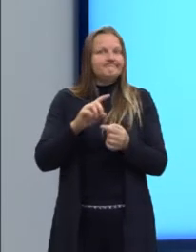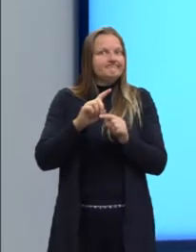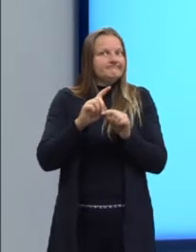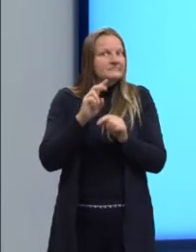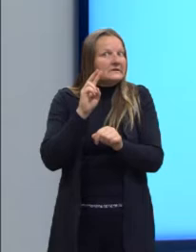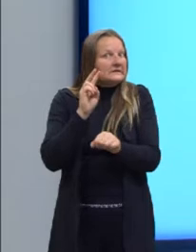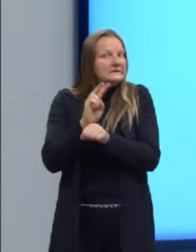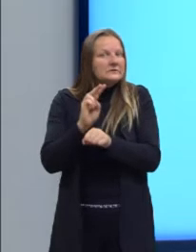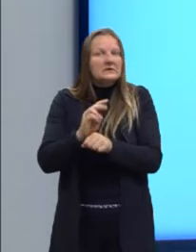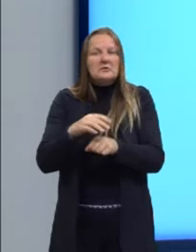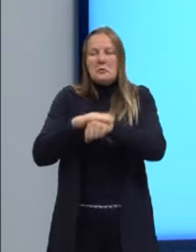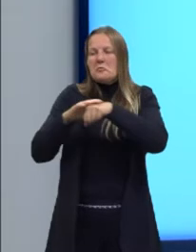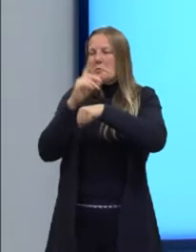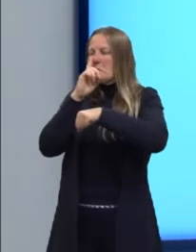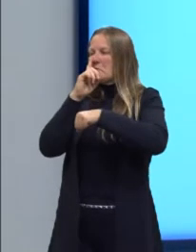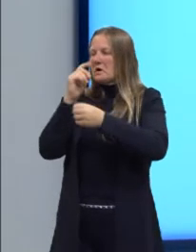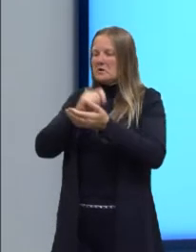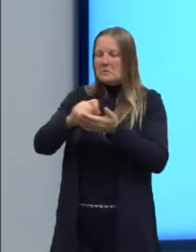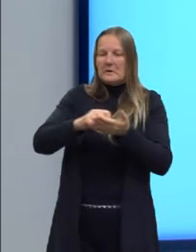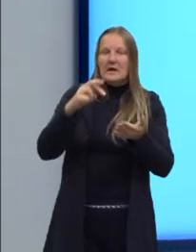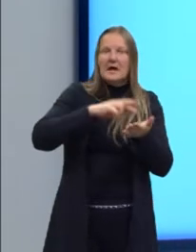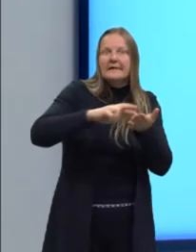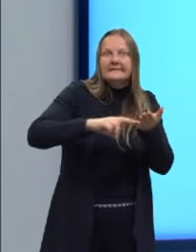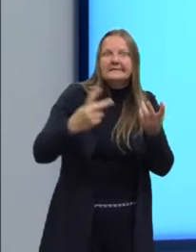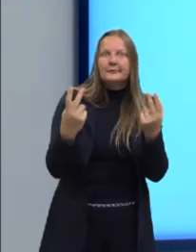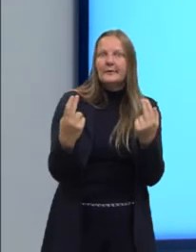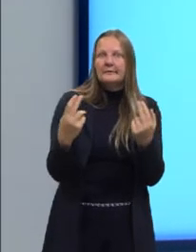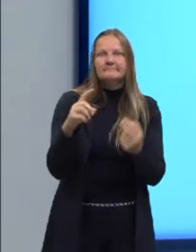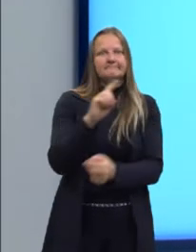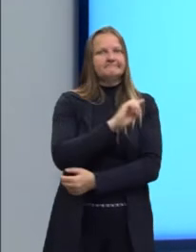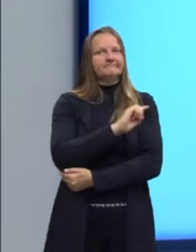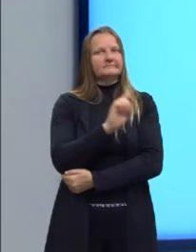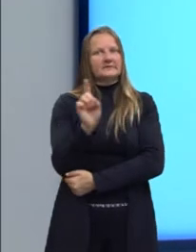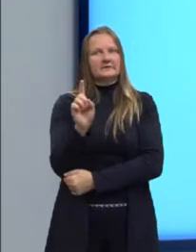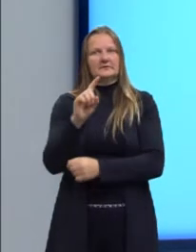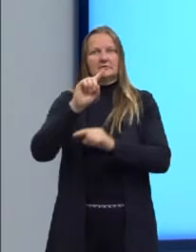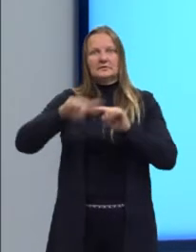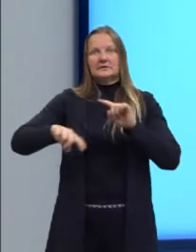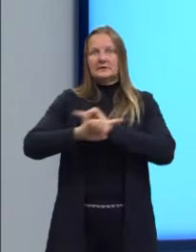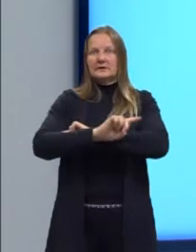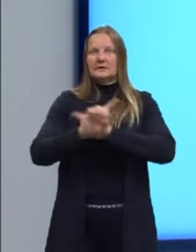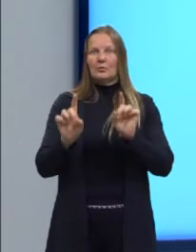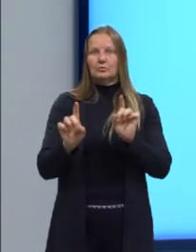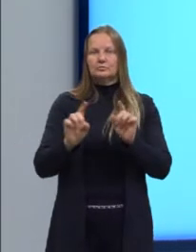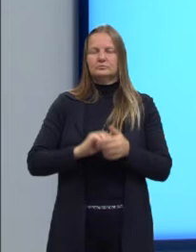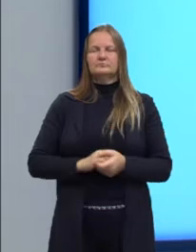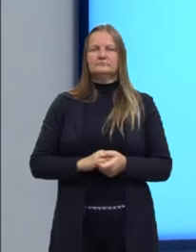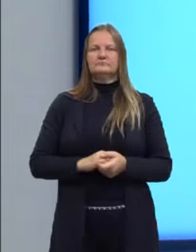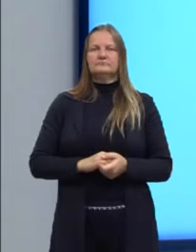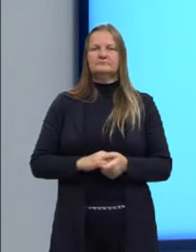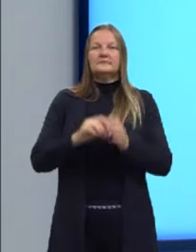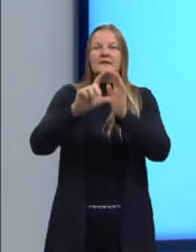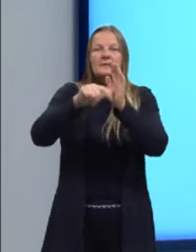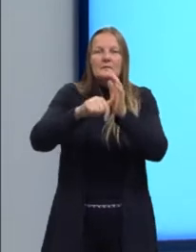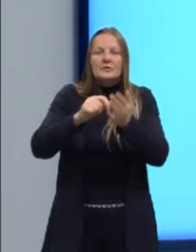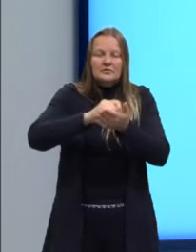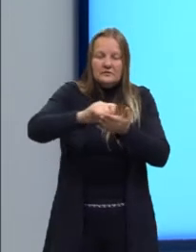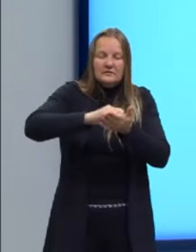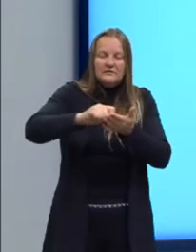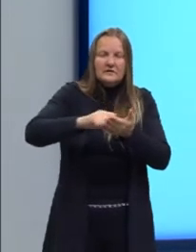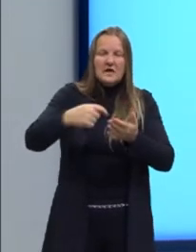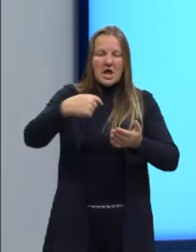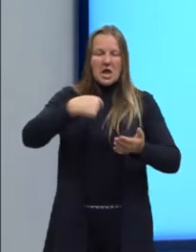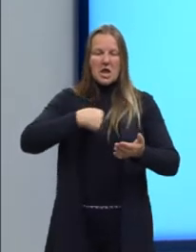com a minha mãe, com os meus amigos. Por aí. Isso não pode ter. Depois, escrever em primeira